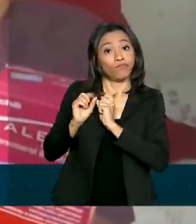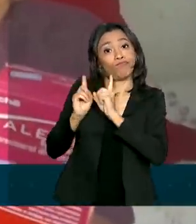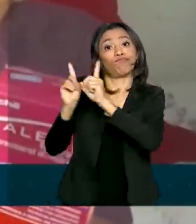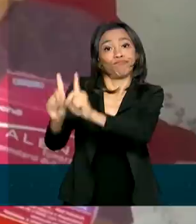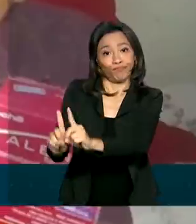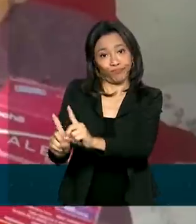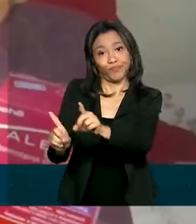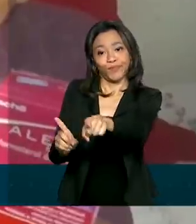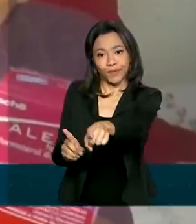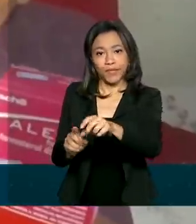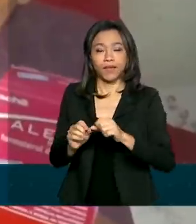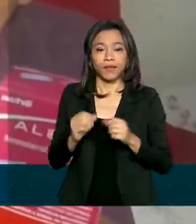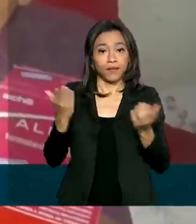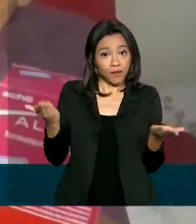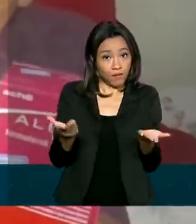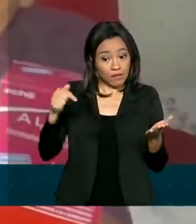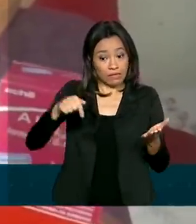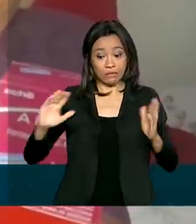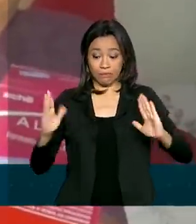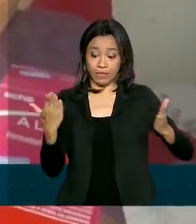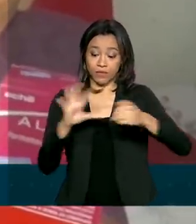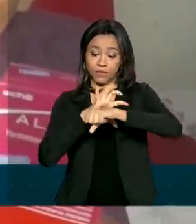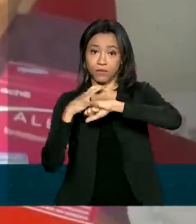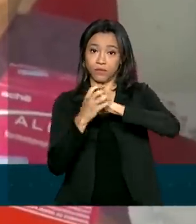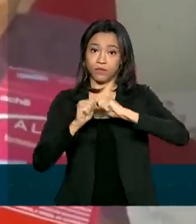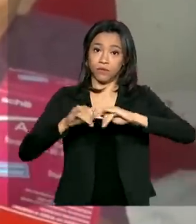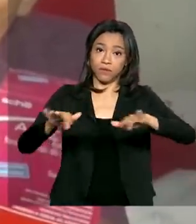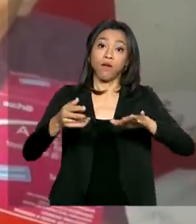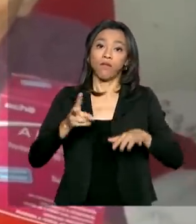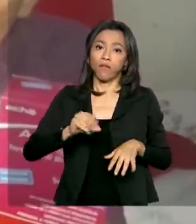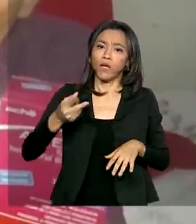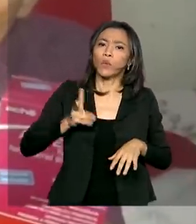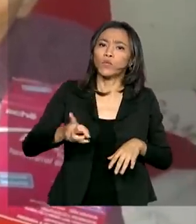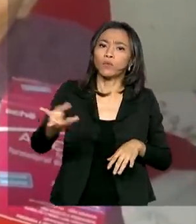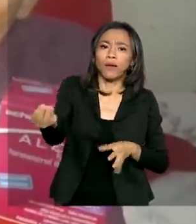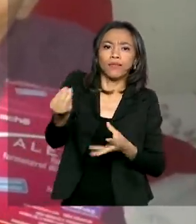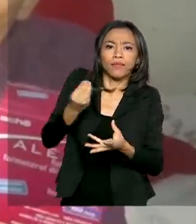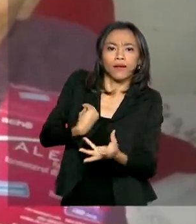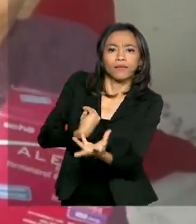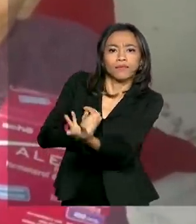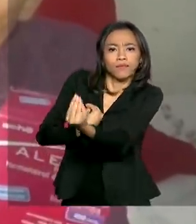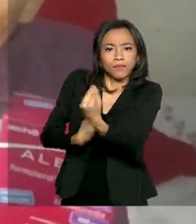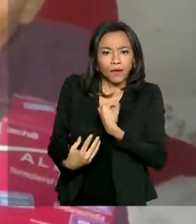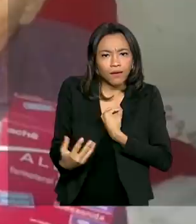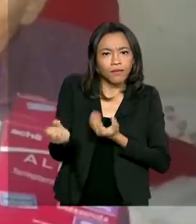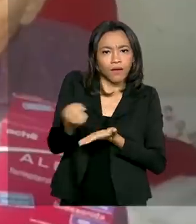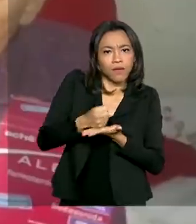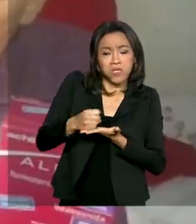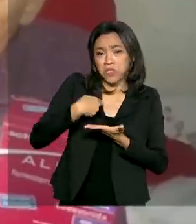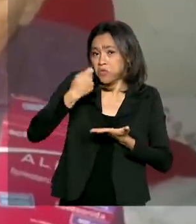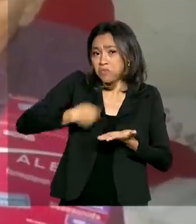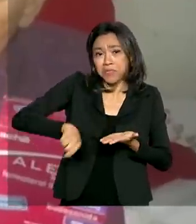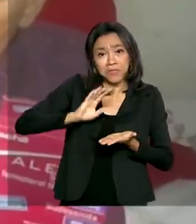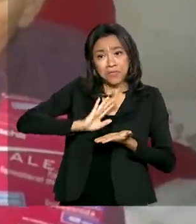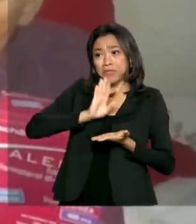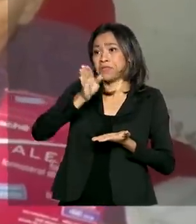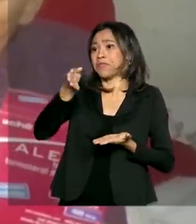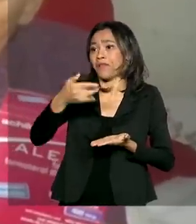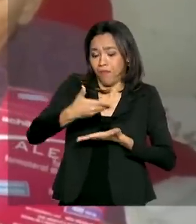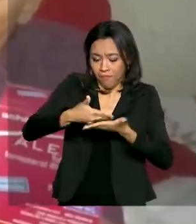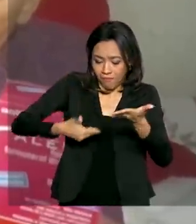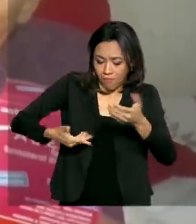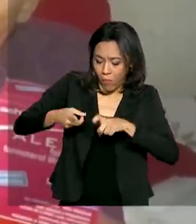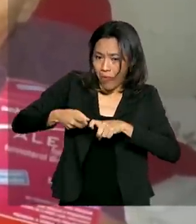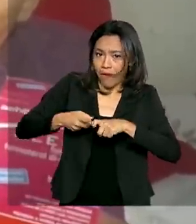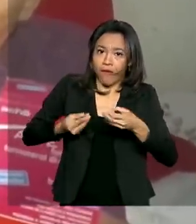e agora nessa pandemia eles vão continuar entregando e a gente também não vai precisar ir lá levar a guia,